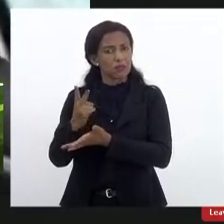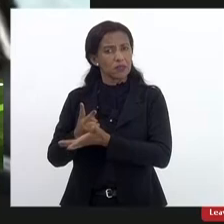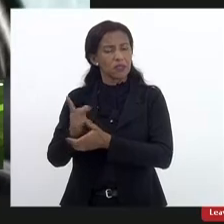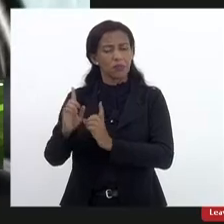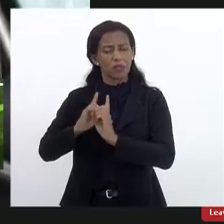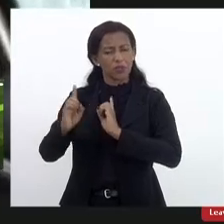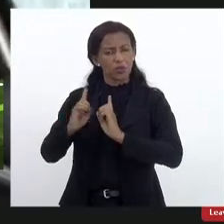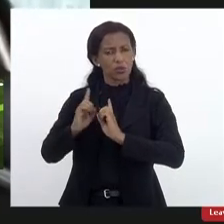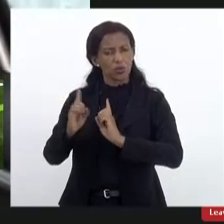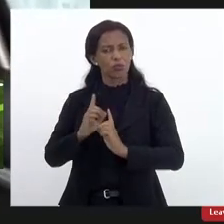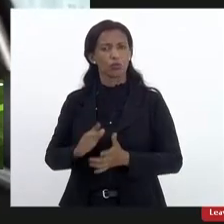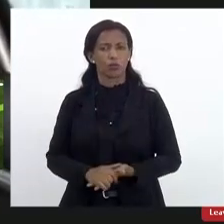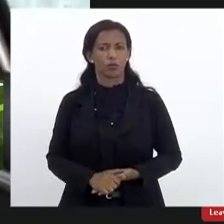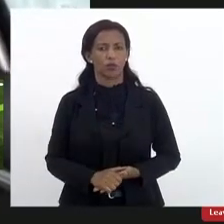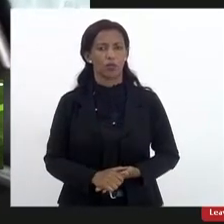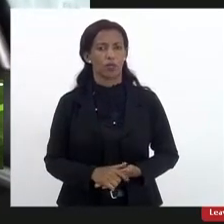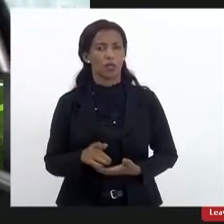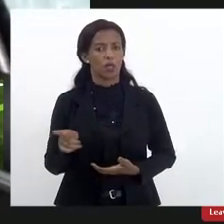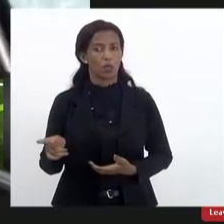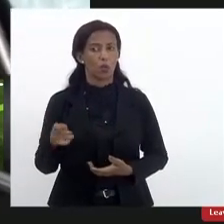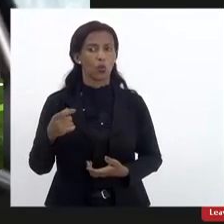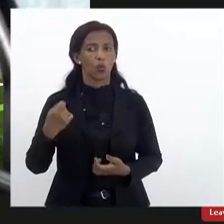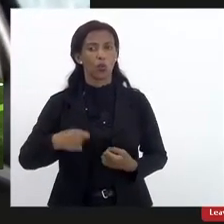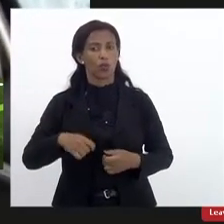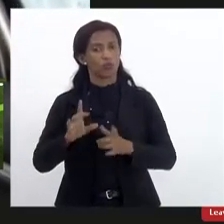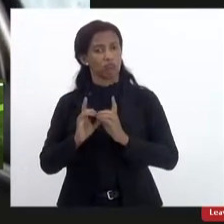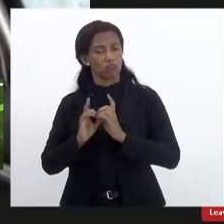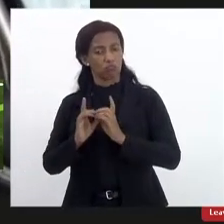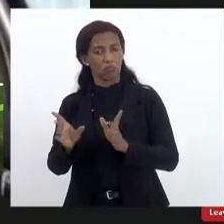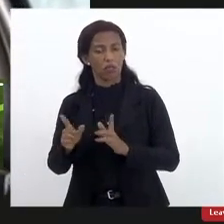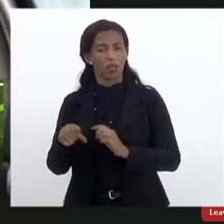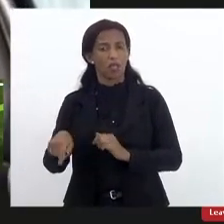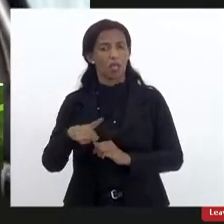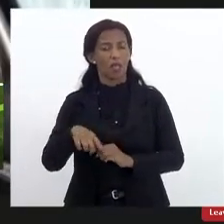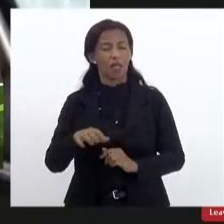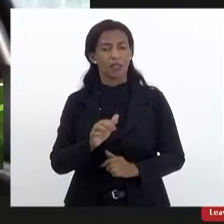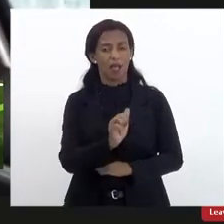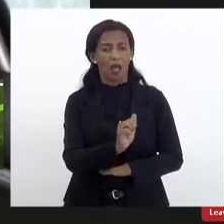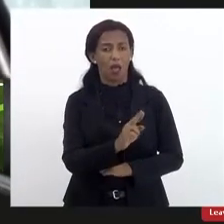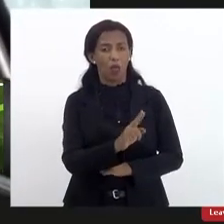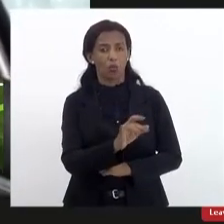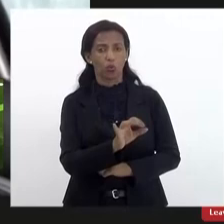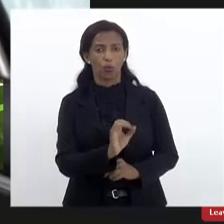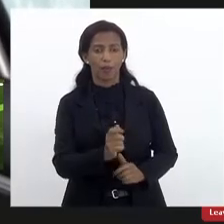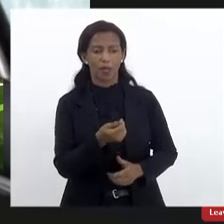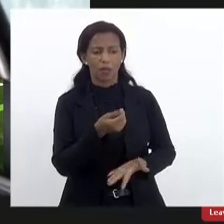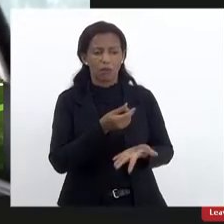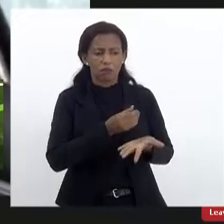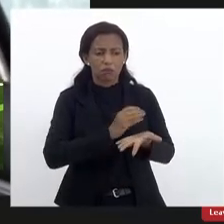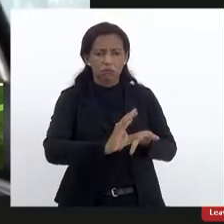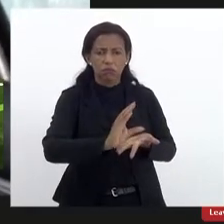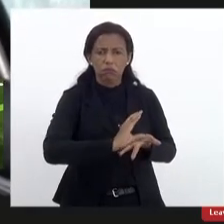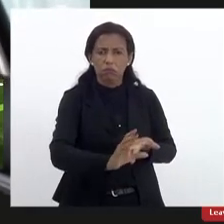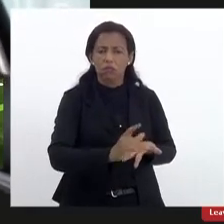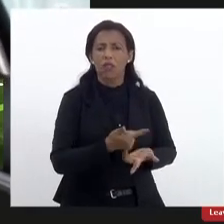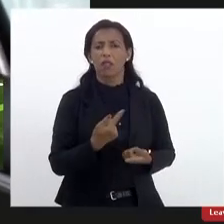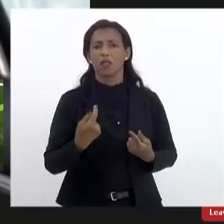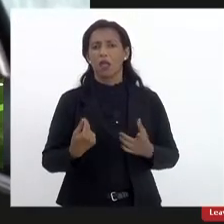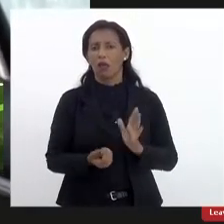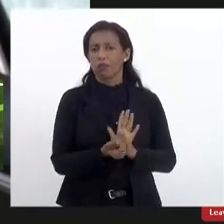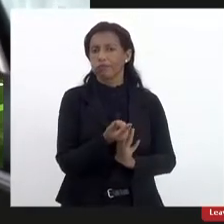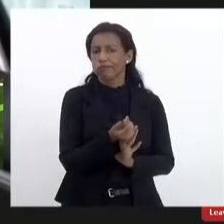nas discussões nos debates nas deliberações essa autonomia financeira essa autonomia